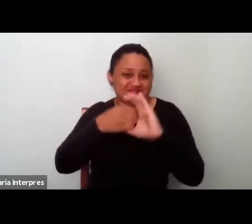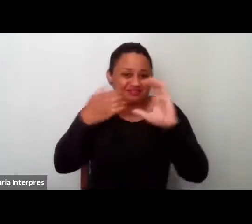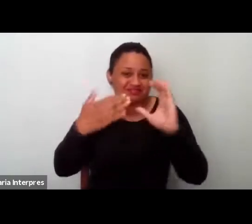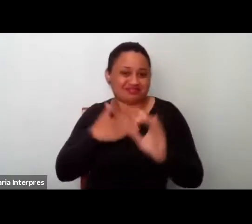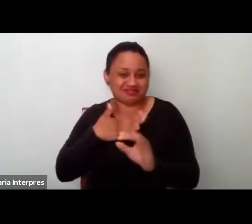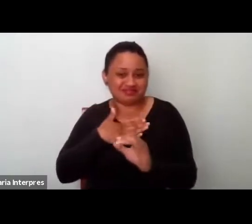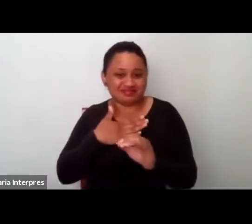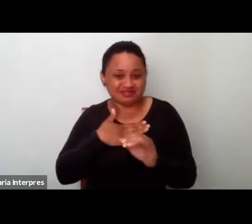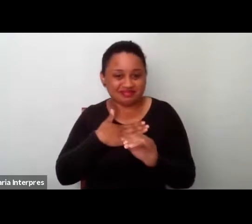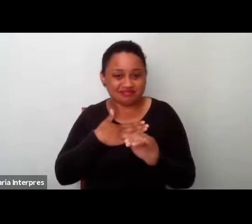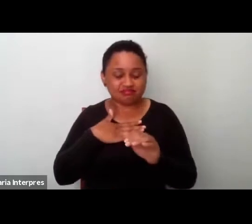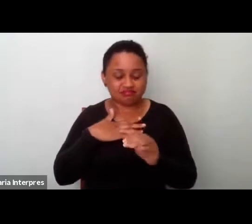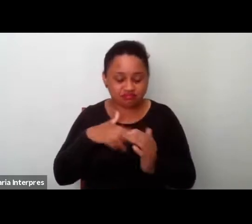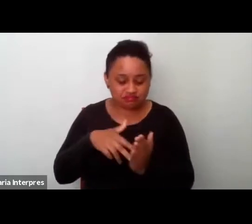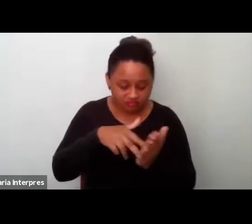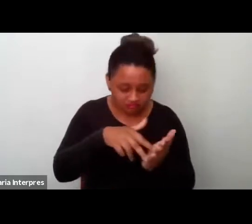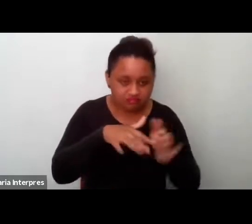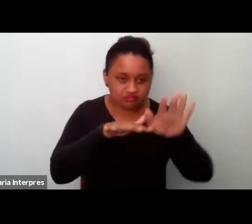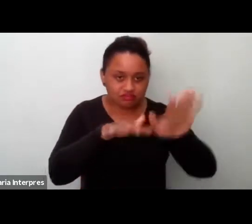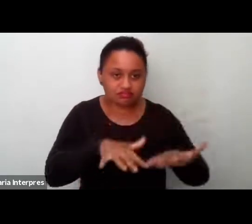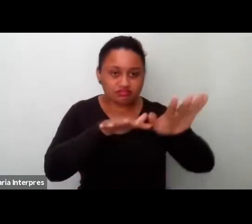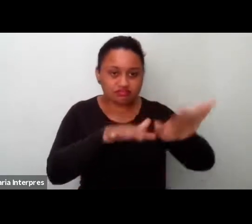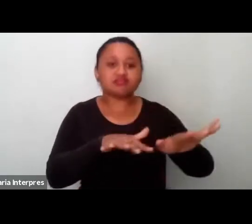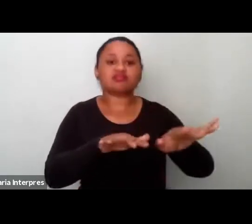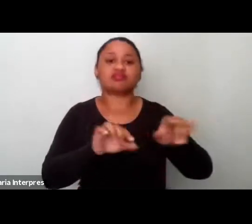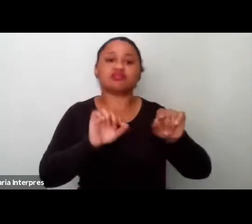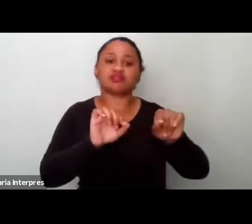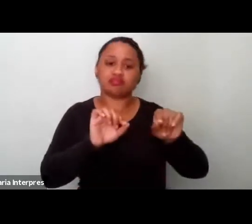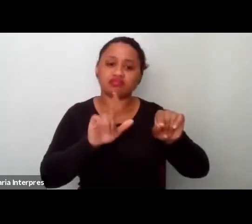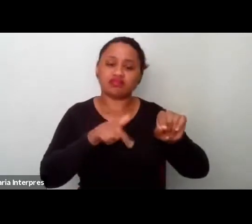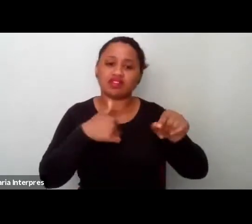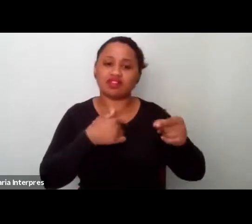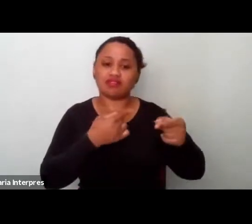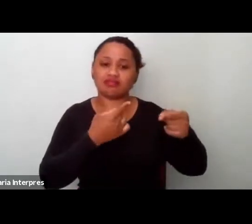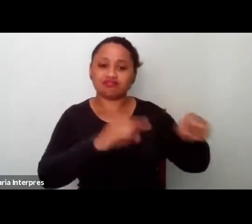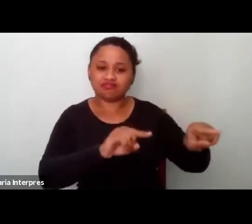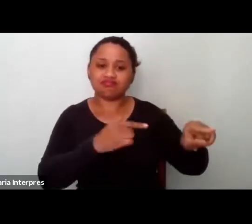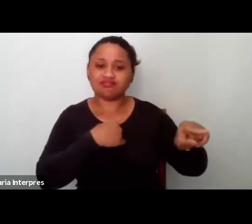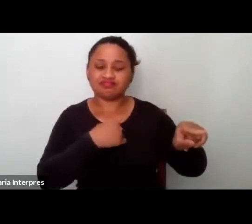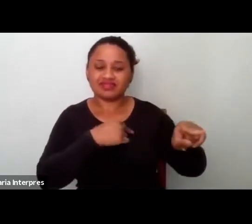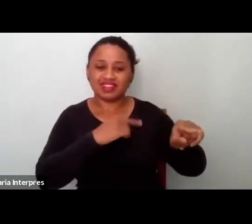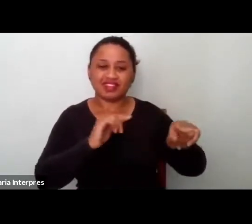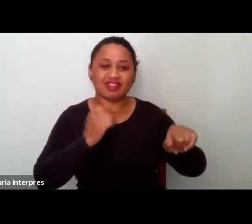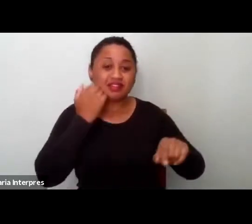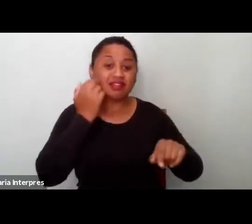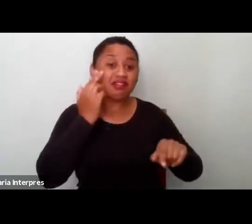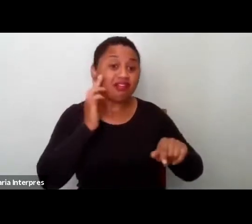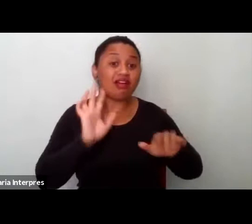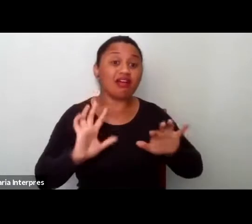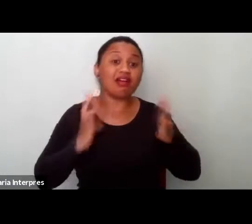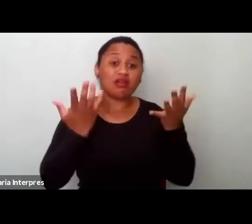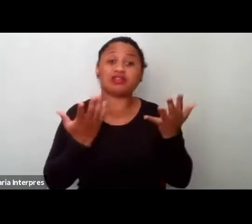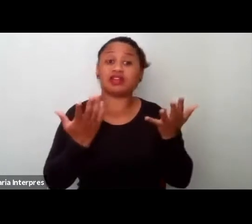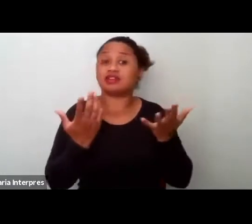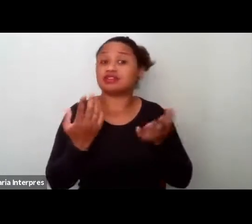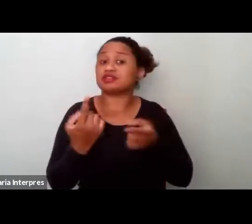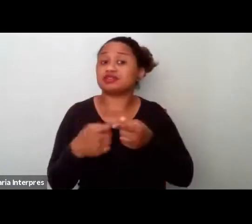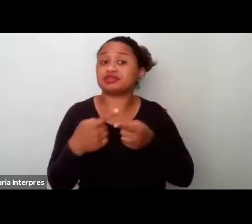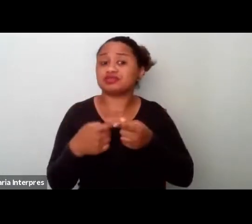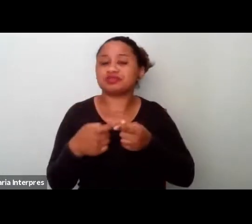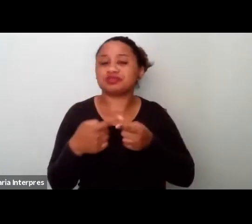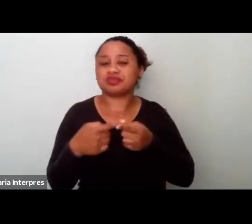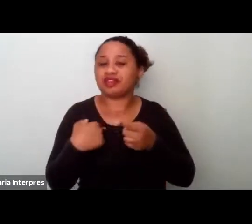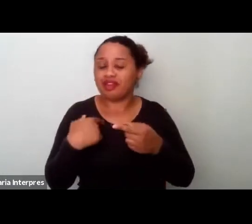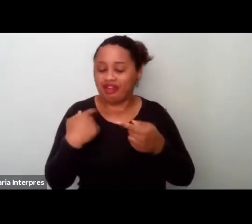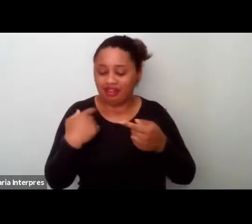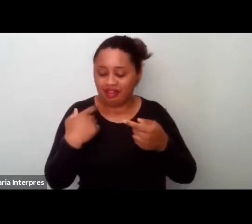a militância, a militância e ativismo negro acontece quase que por uma questão de necessidade